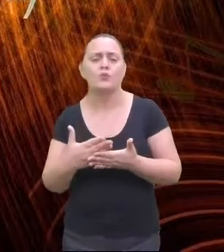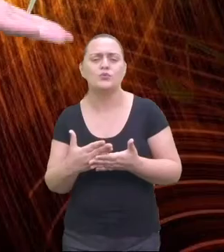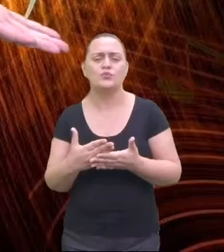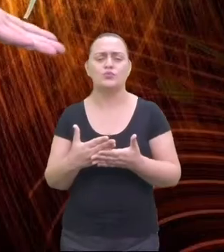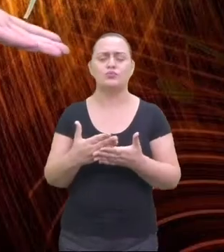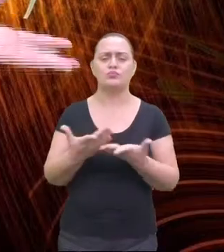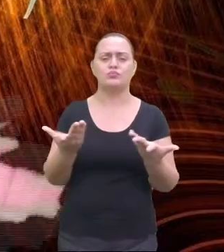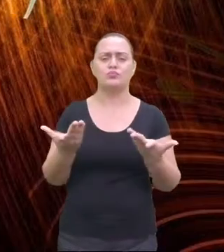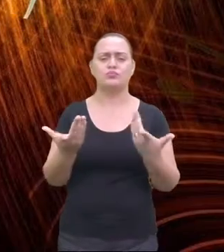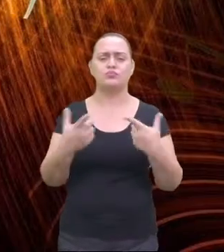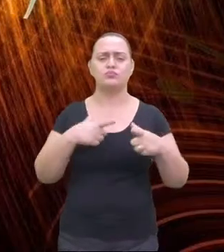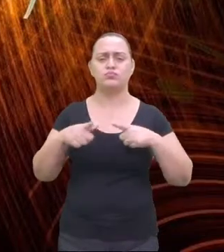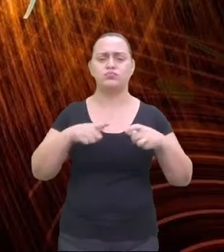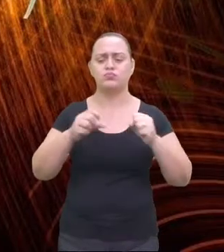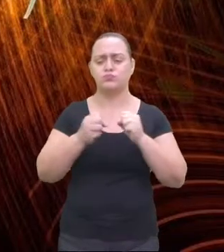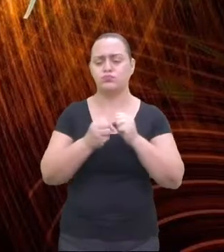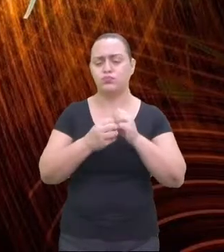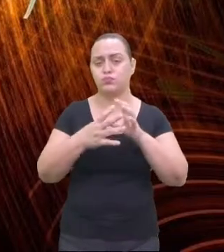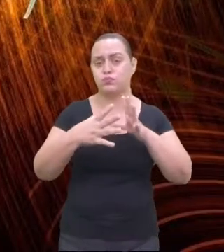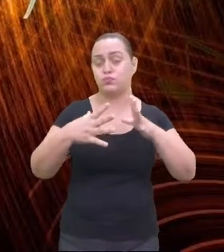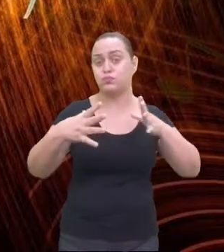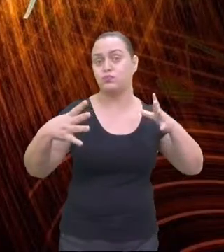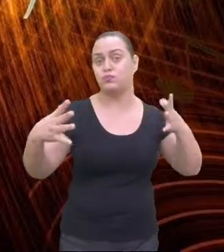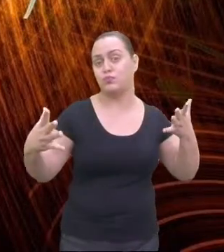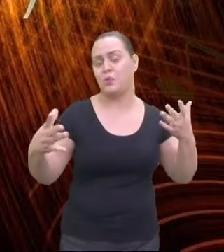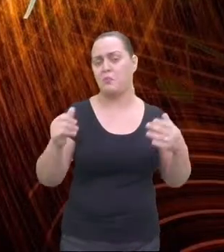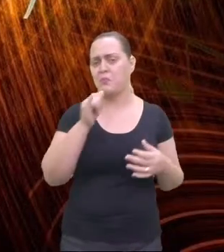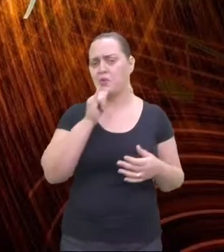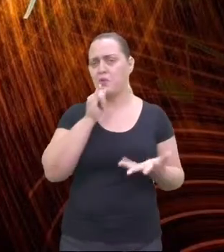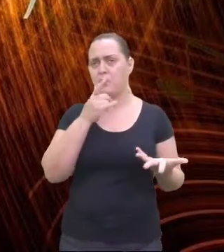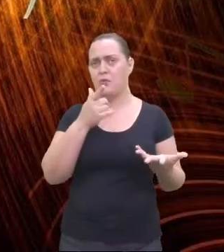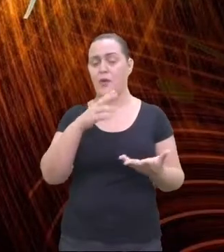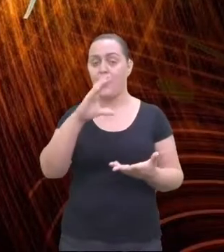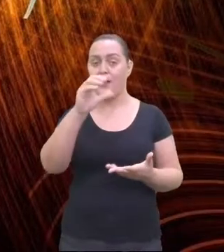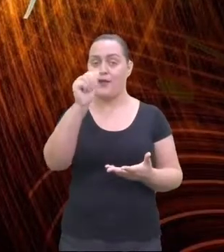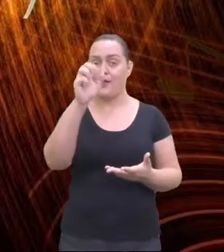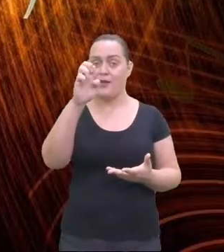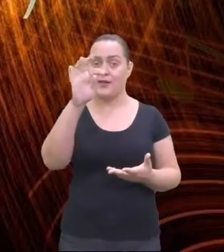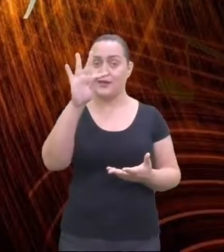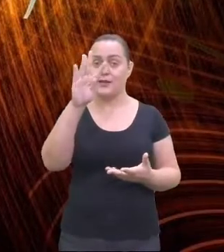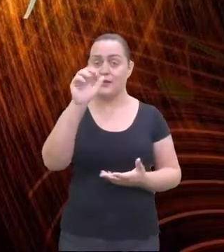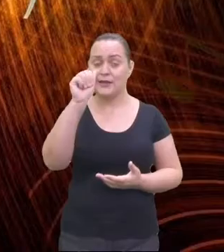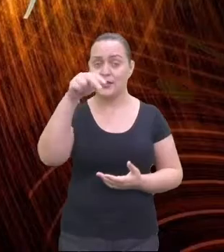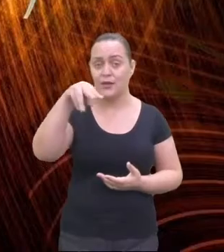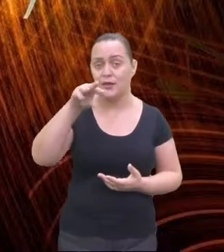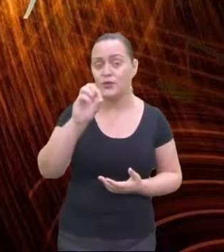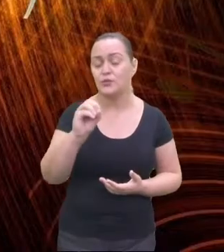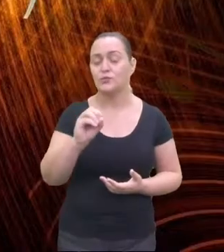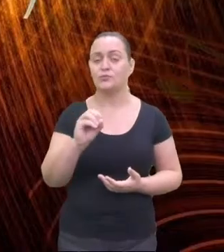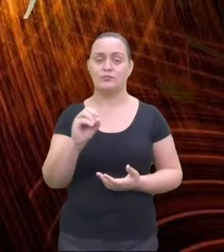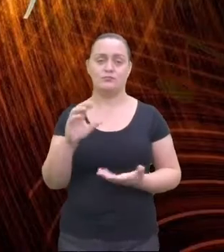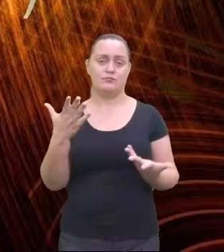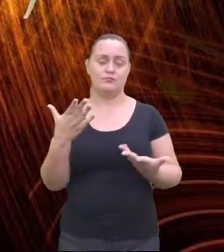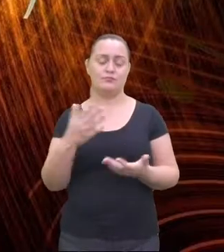Caetano Veloso, Gilberto Gil. Quem não conhece, não é, gente? Gilberto Gil, Caetano,